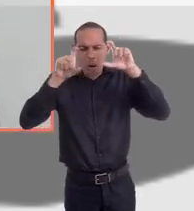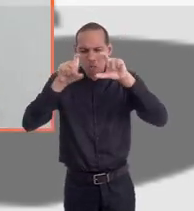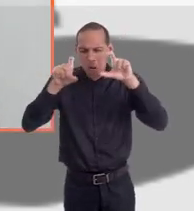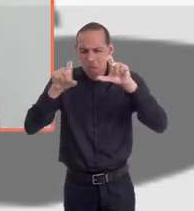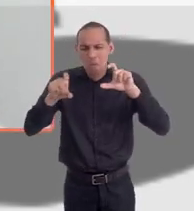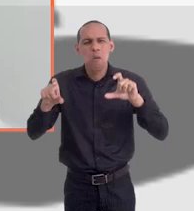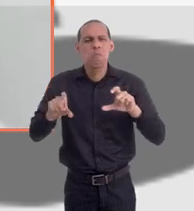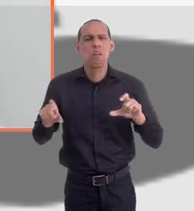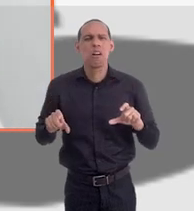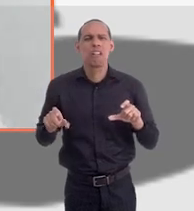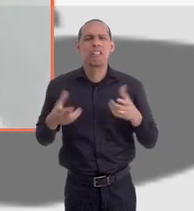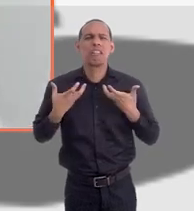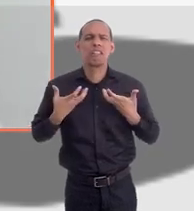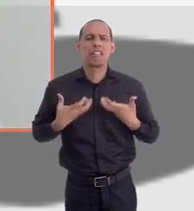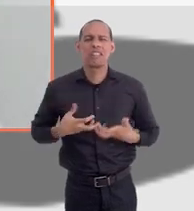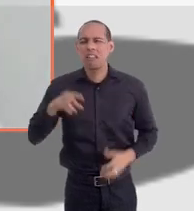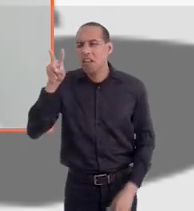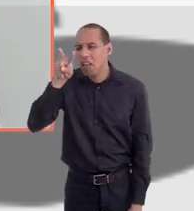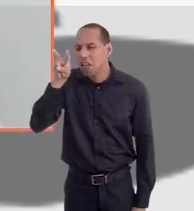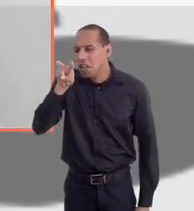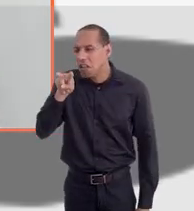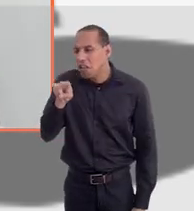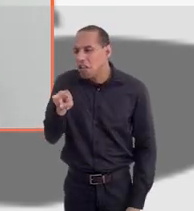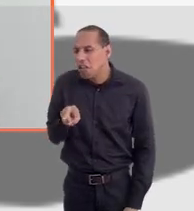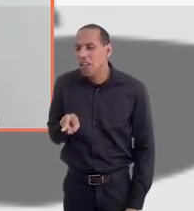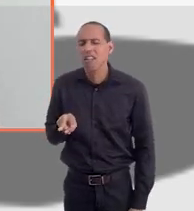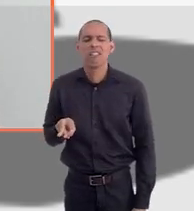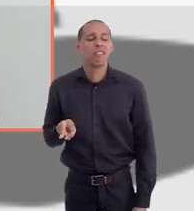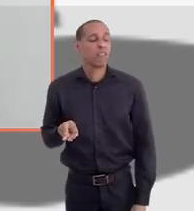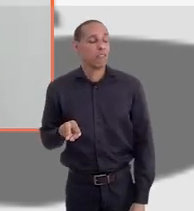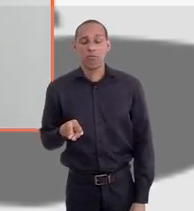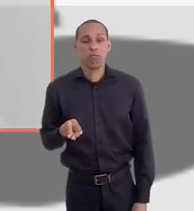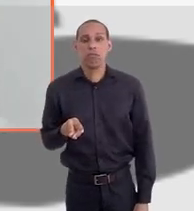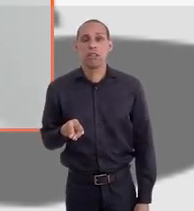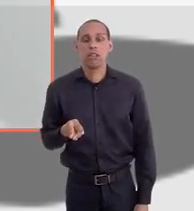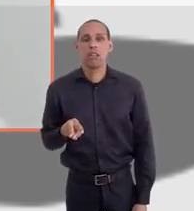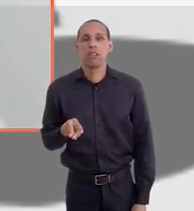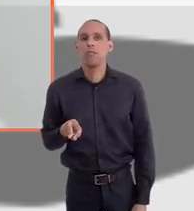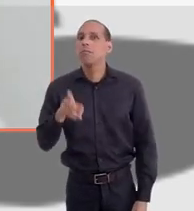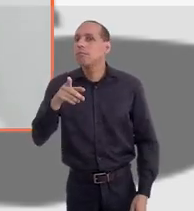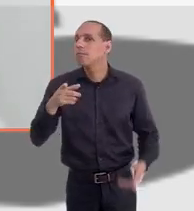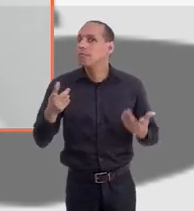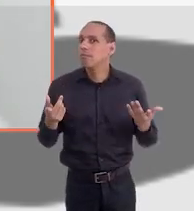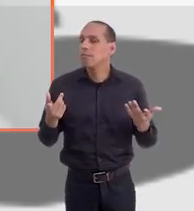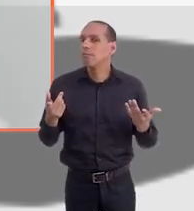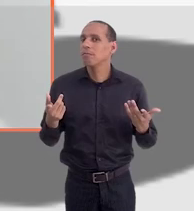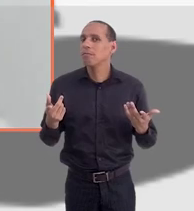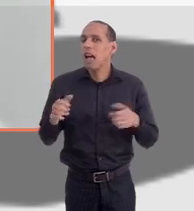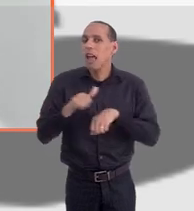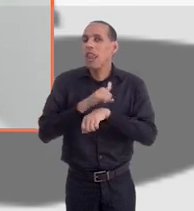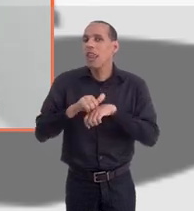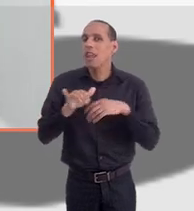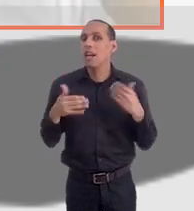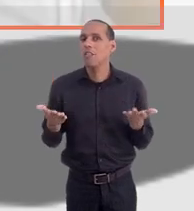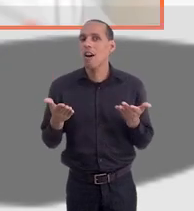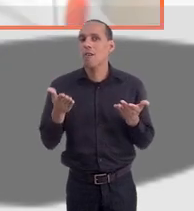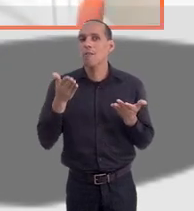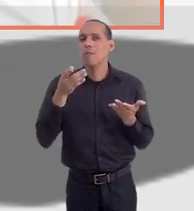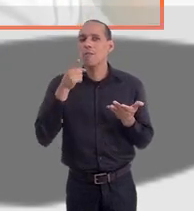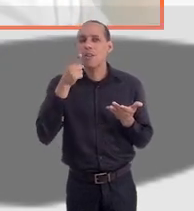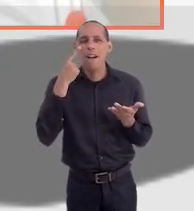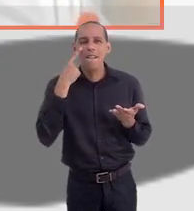comando muito grande. Isso cansa o candidato. Então, isso é mais uma referência. Você tem que ter a estratégia de prova de não deixar